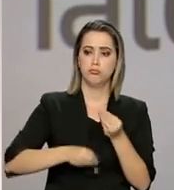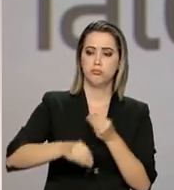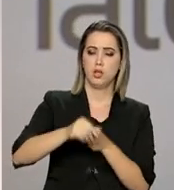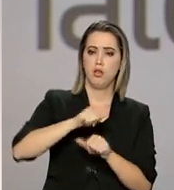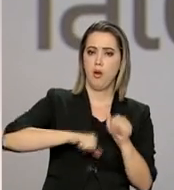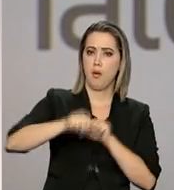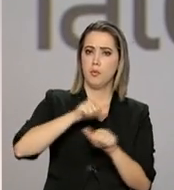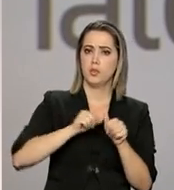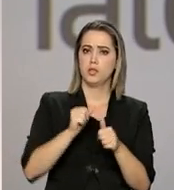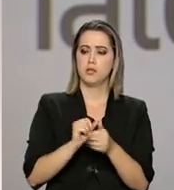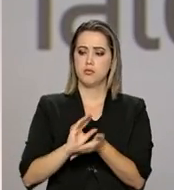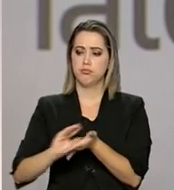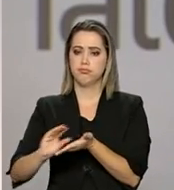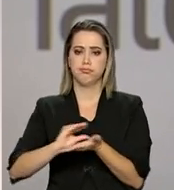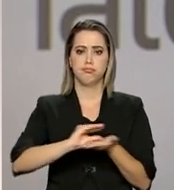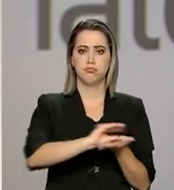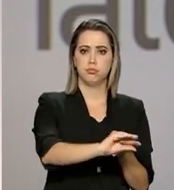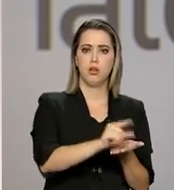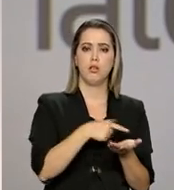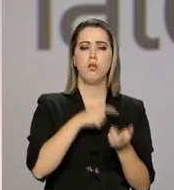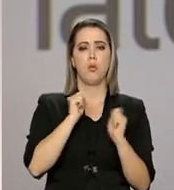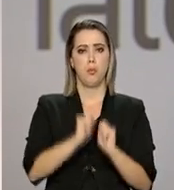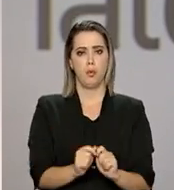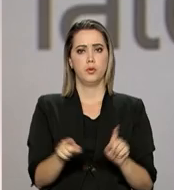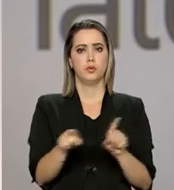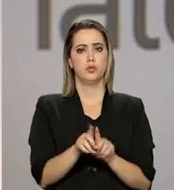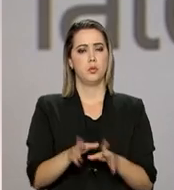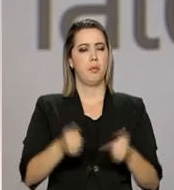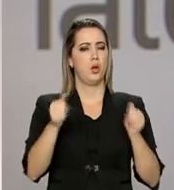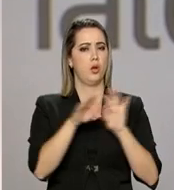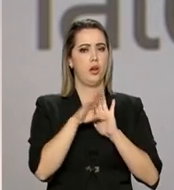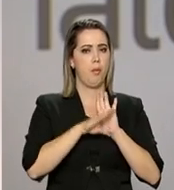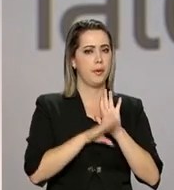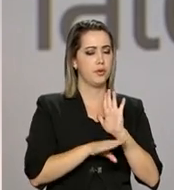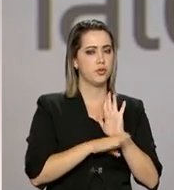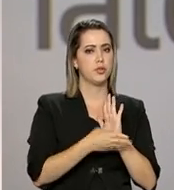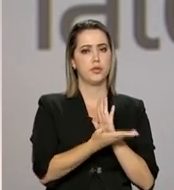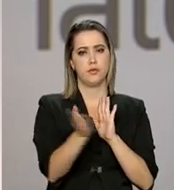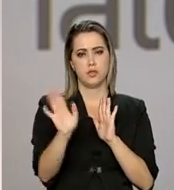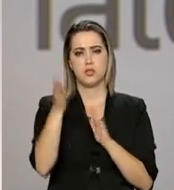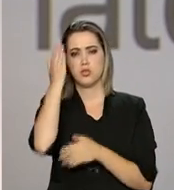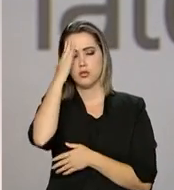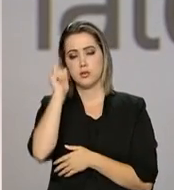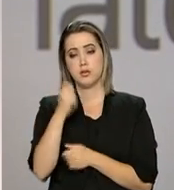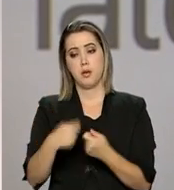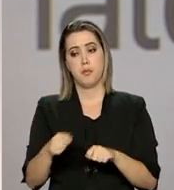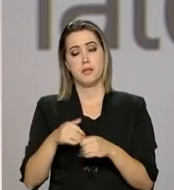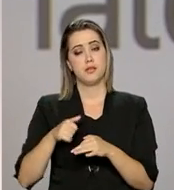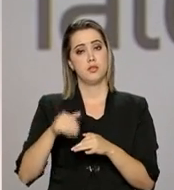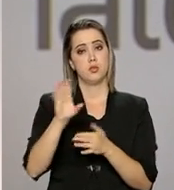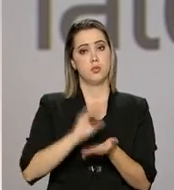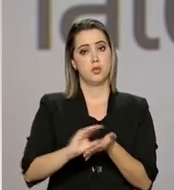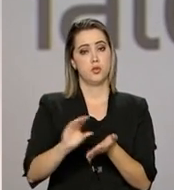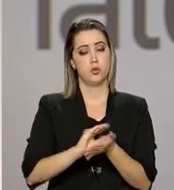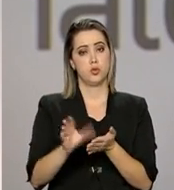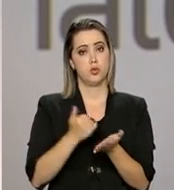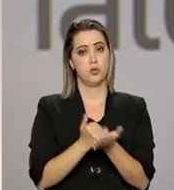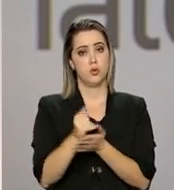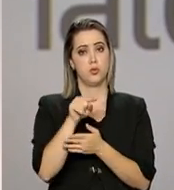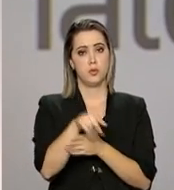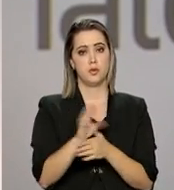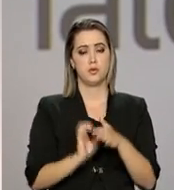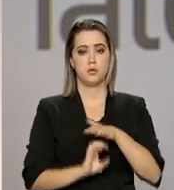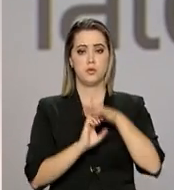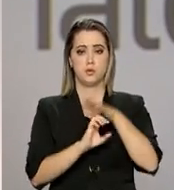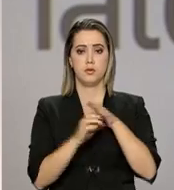de modo a acomodar o fluxo de caixa dos projetos que naturalmente, como os senhores sabem, demandam mais recursos no início. Então, as